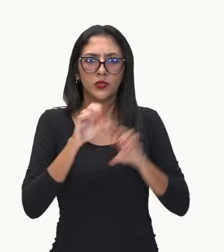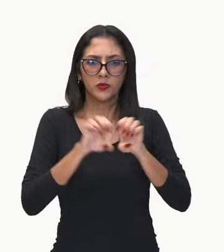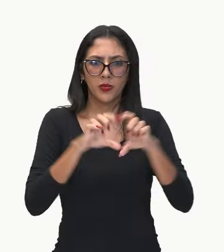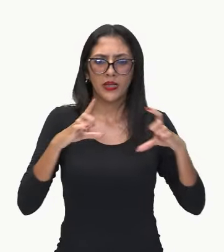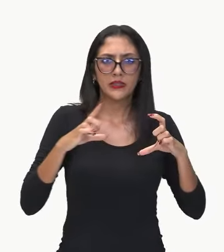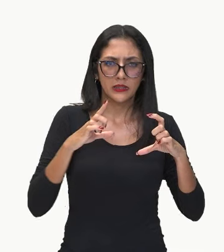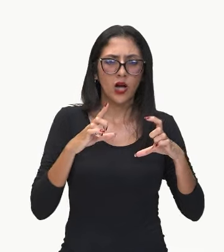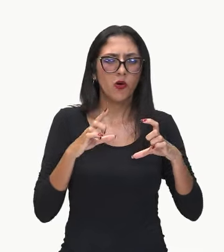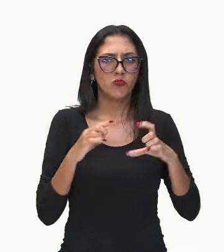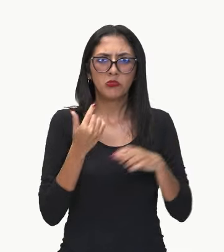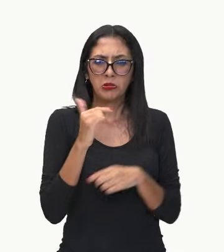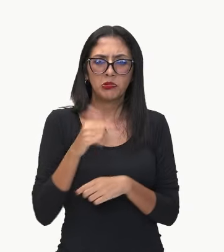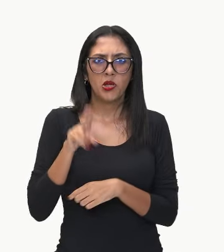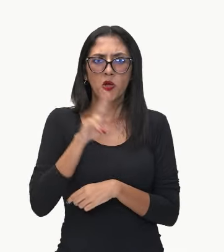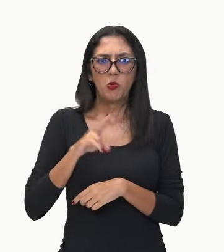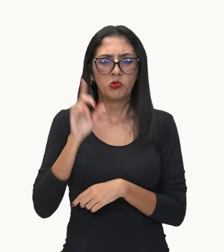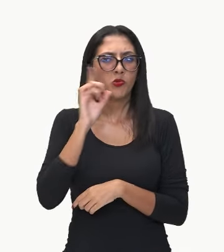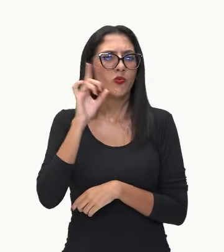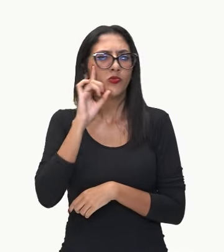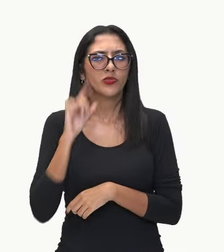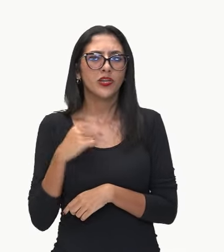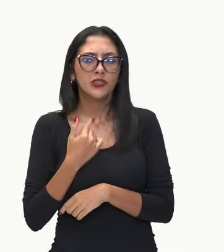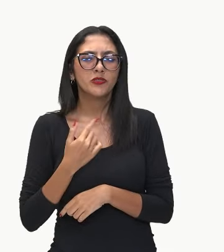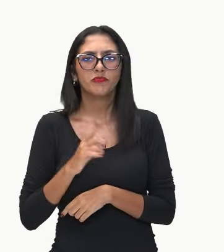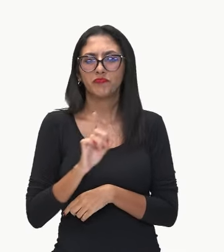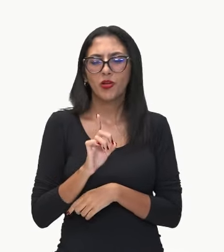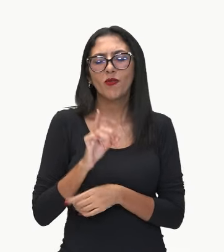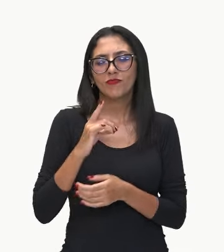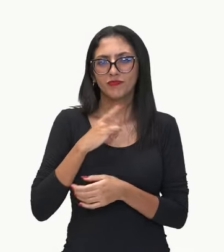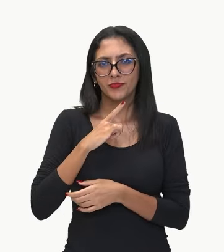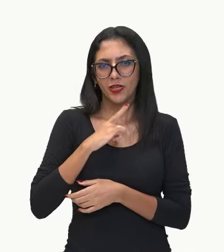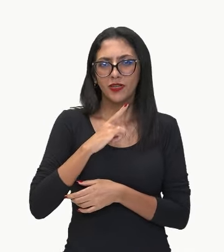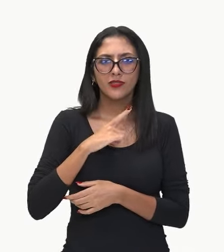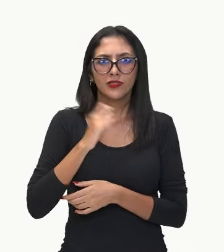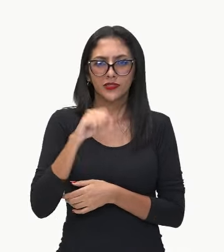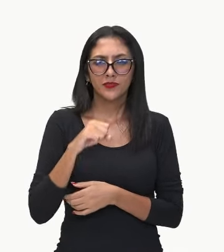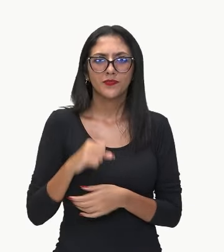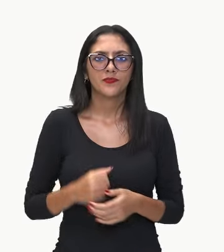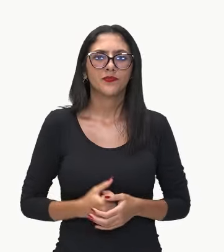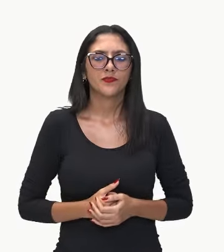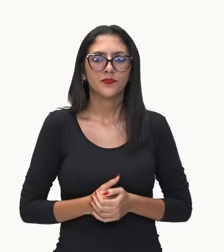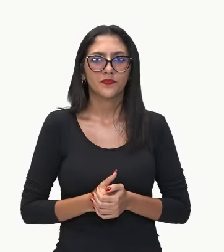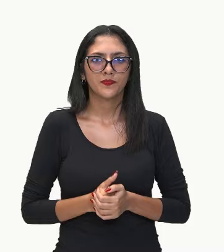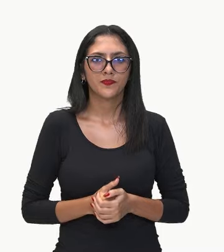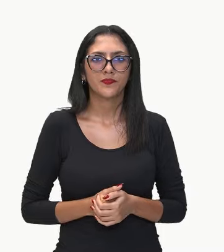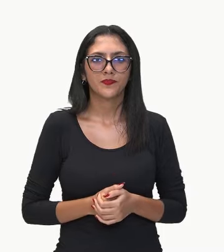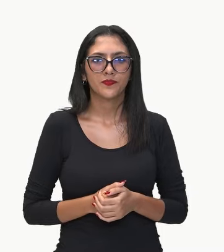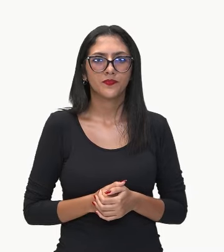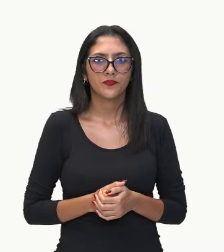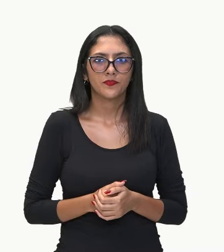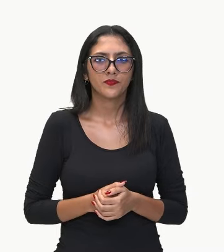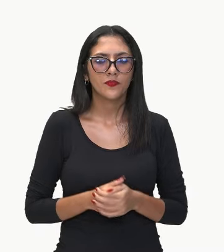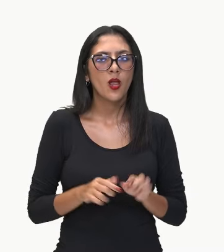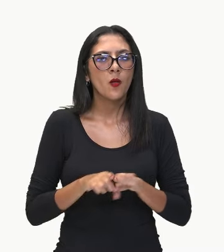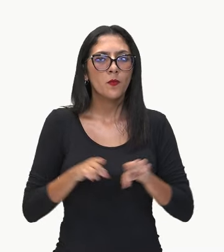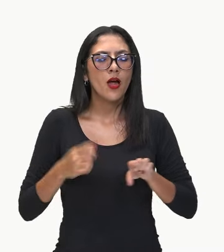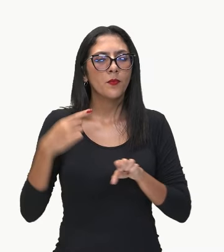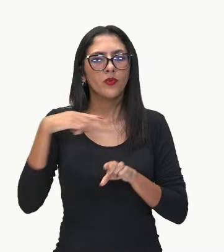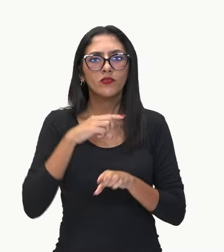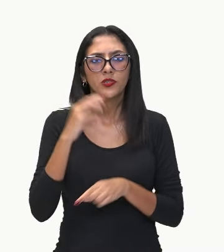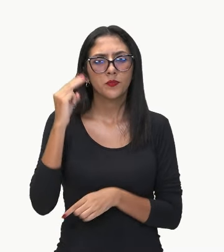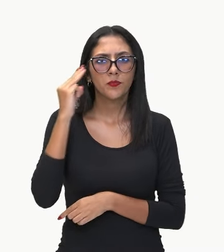parte do meu dia a dia. Faz sim. Está aqui um exemplo claro para você. Mas, para ficar melhor fixado